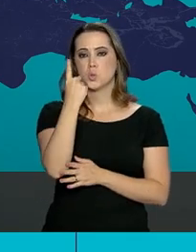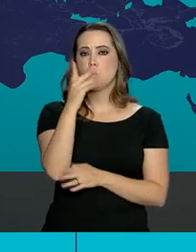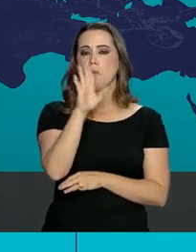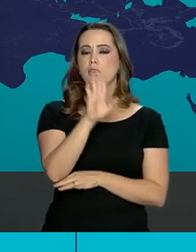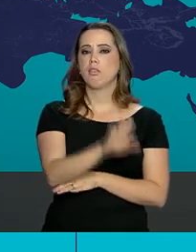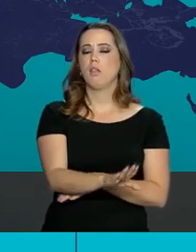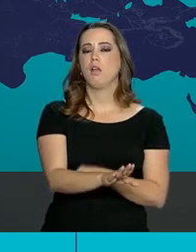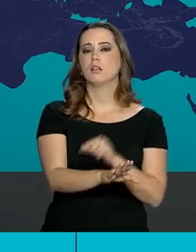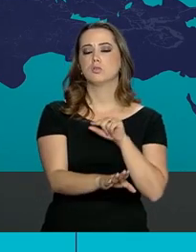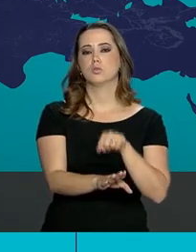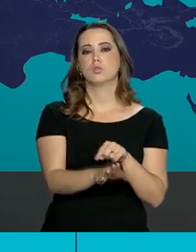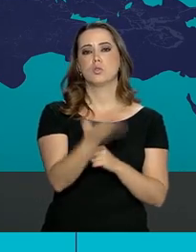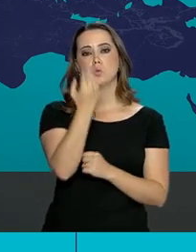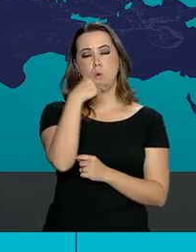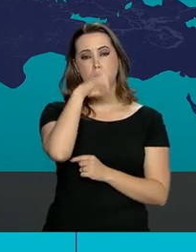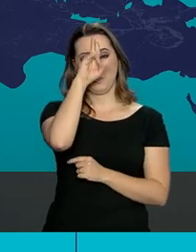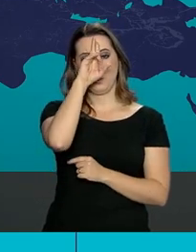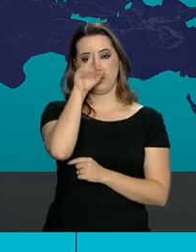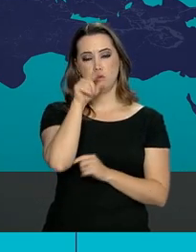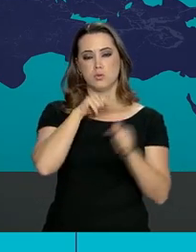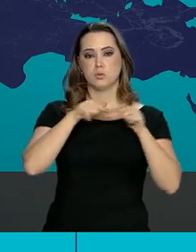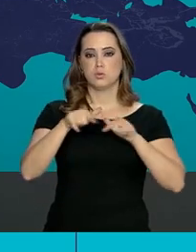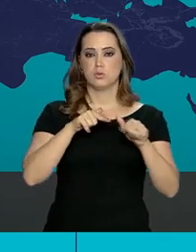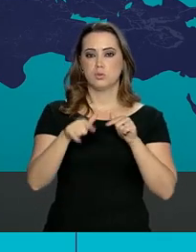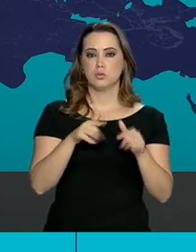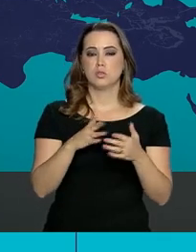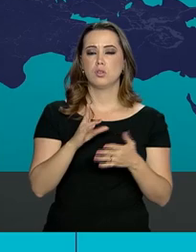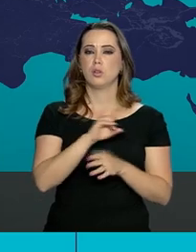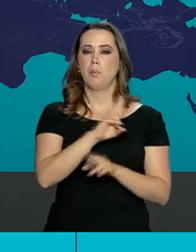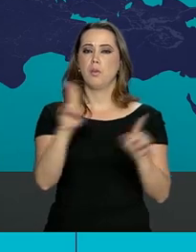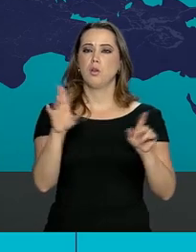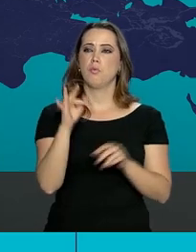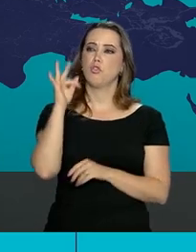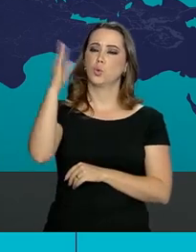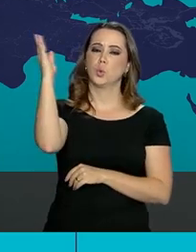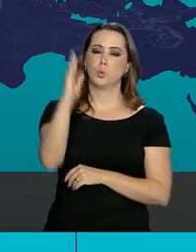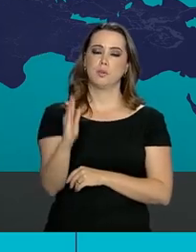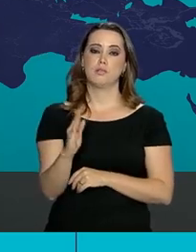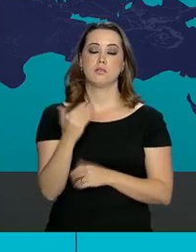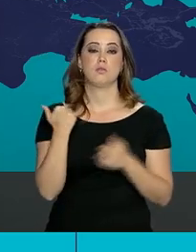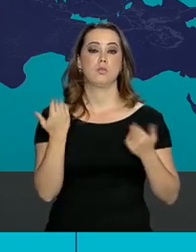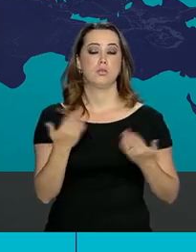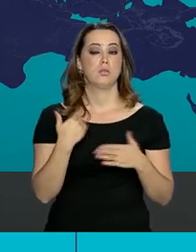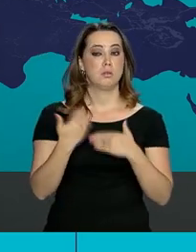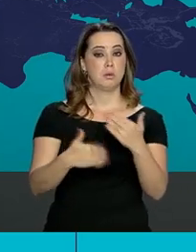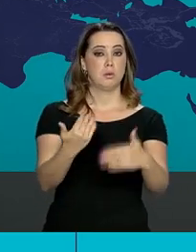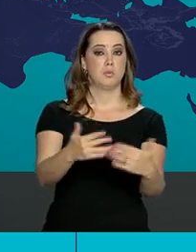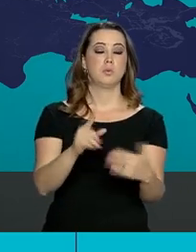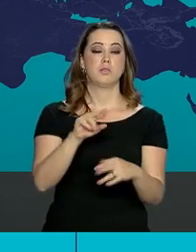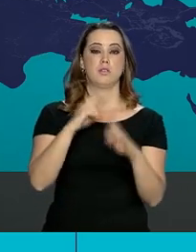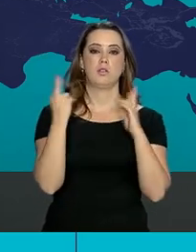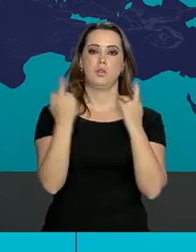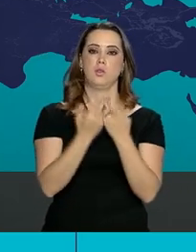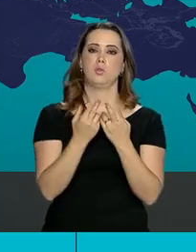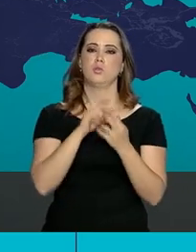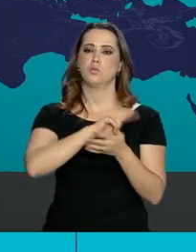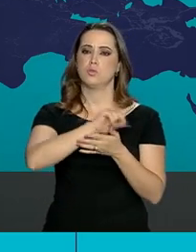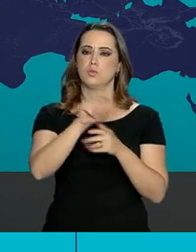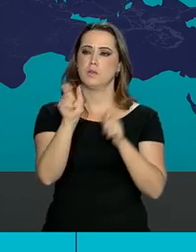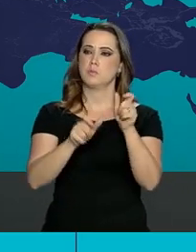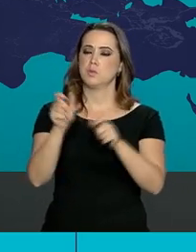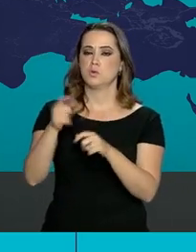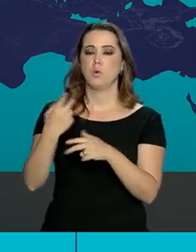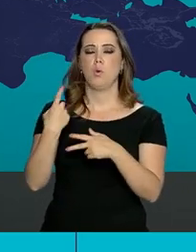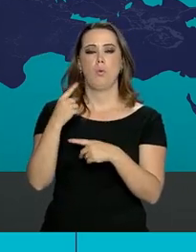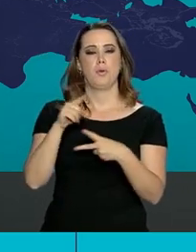da tarde, no almoço de trabalho intitulado O Futuro do Brasil. Na sequência, ele tem reuniões bilaterais com o primeiro